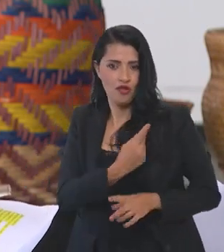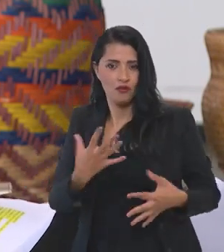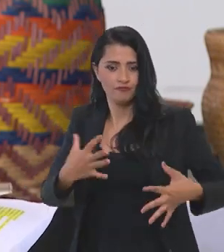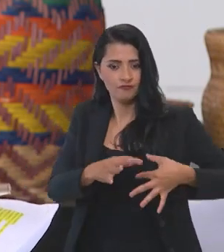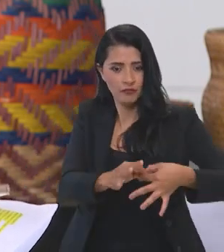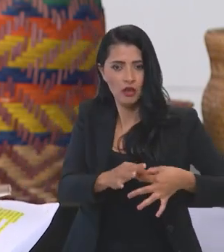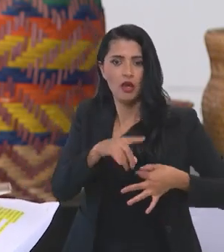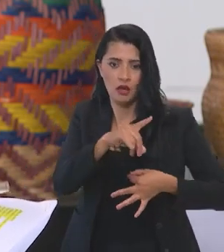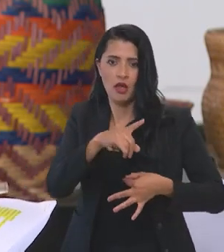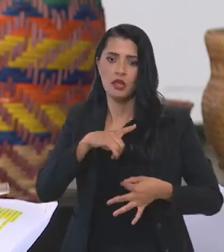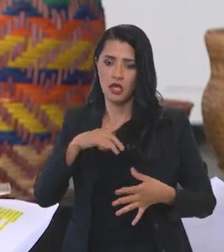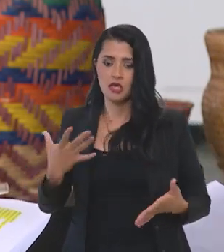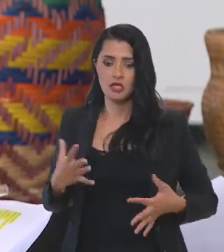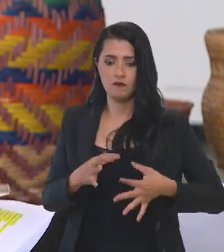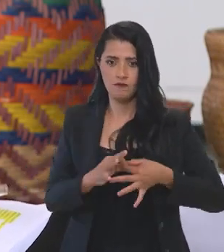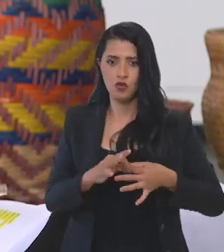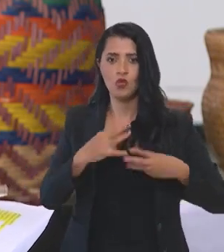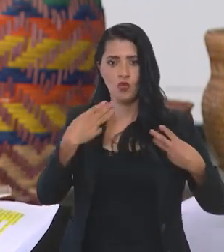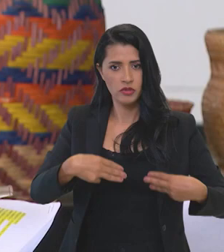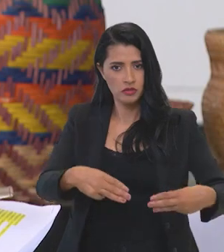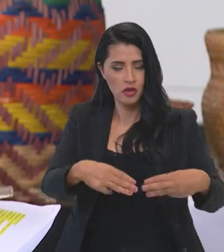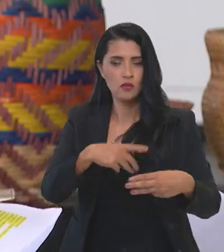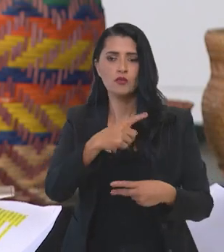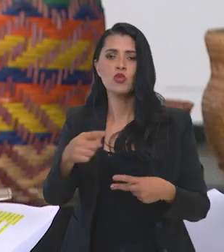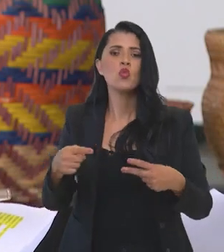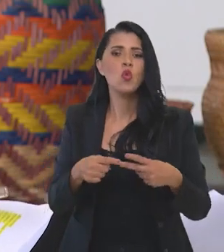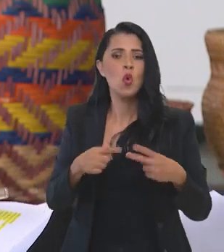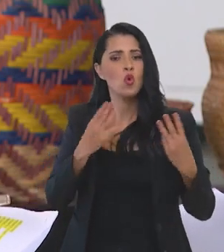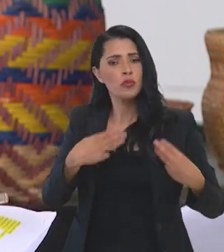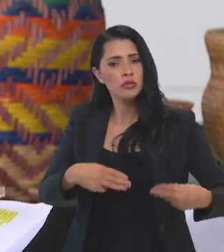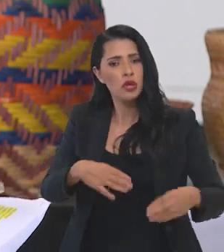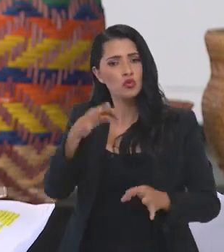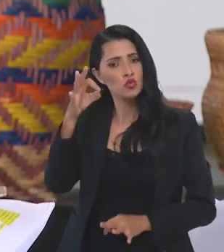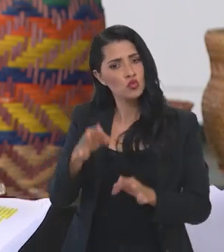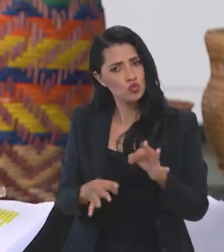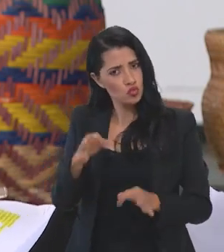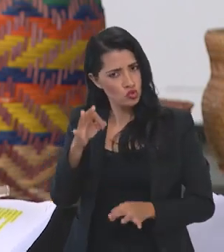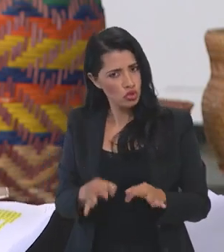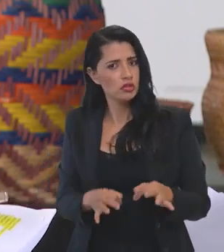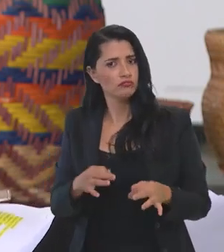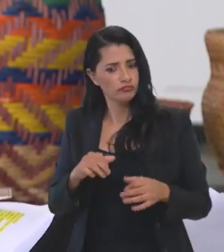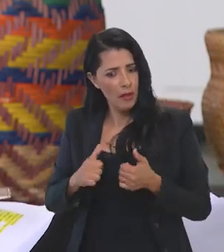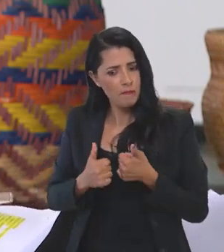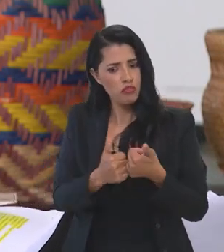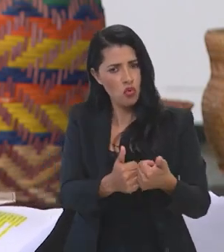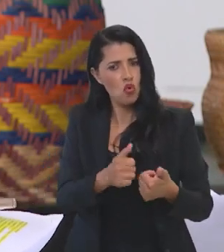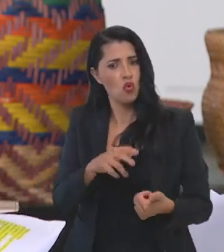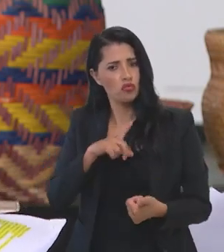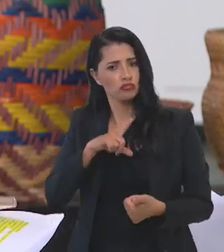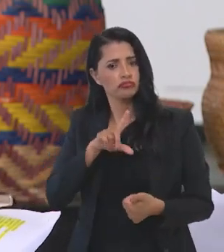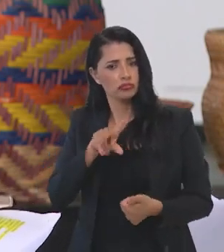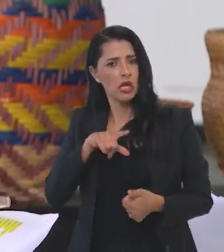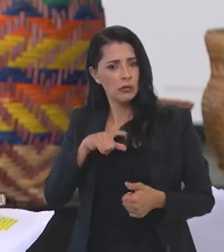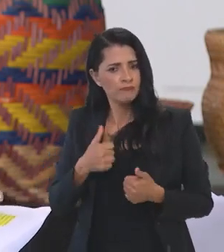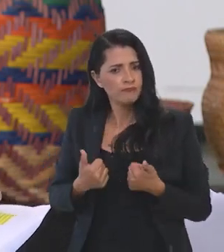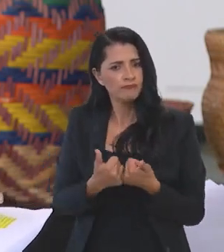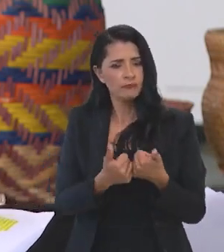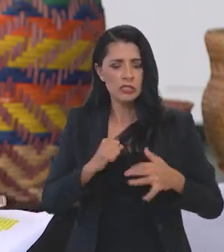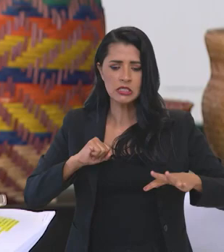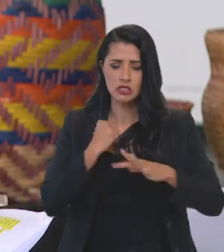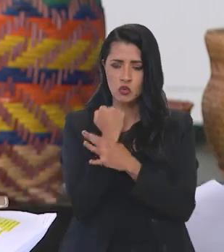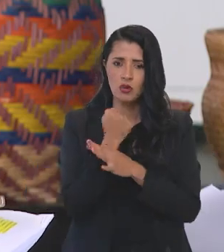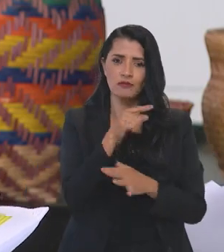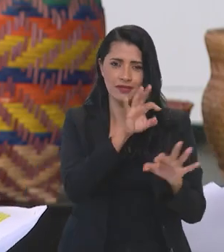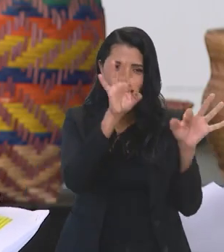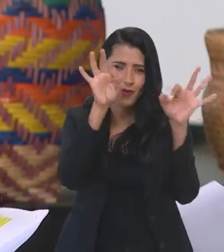ser uma autarquia, ela tem um vínculo ministerial. O Ministério da Justiça, que está dando todo apoio de segurança.